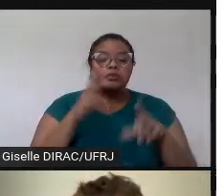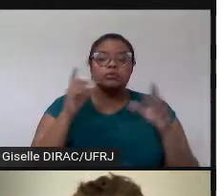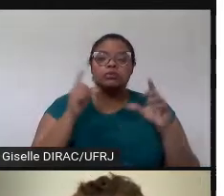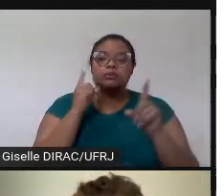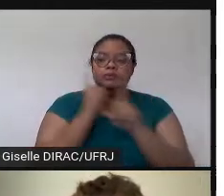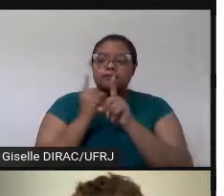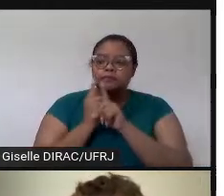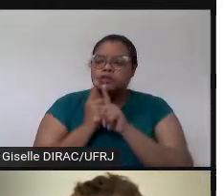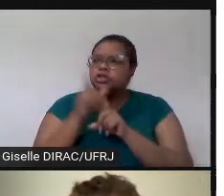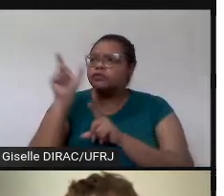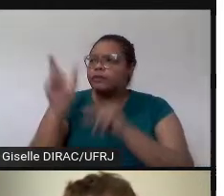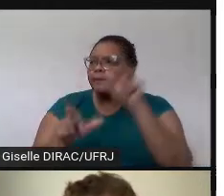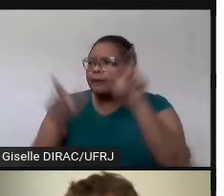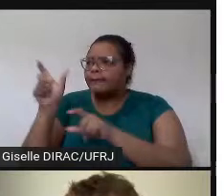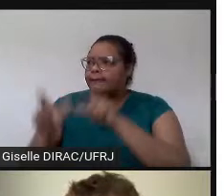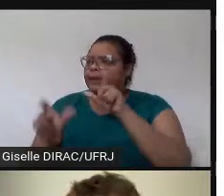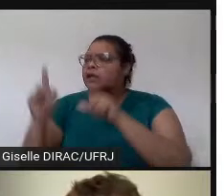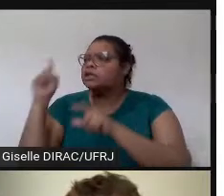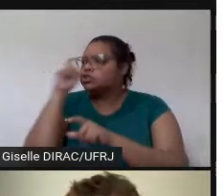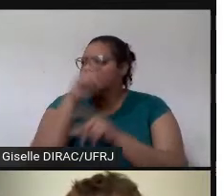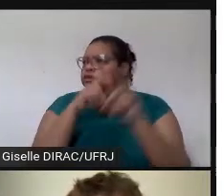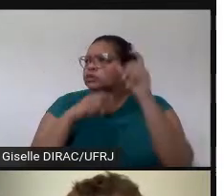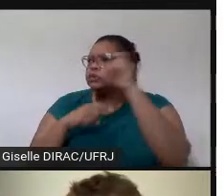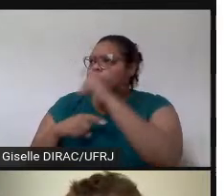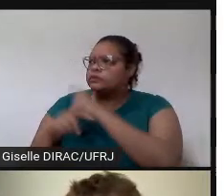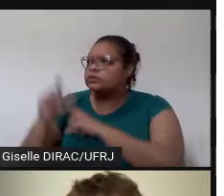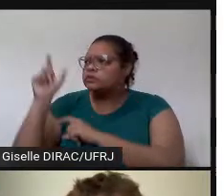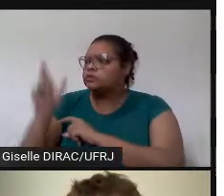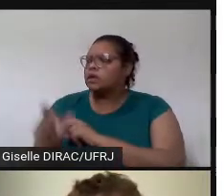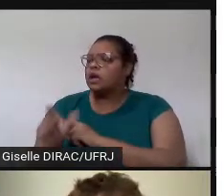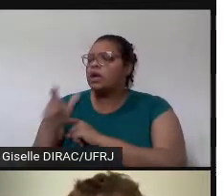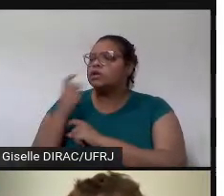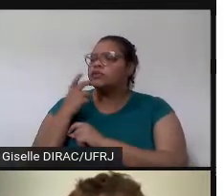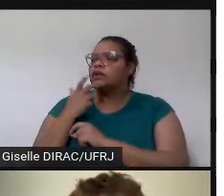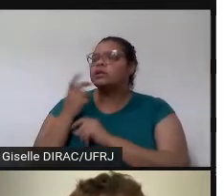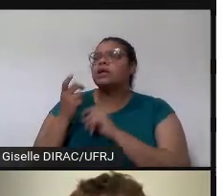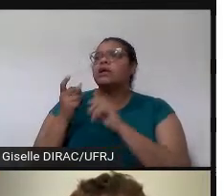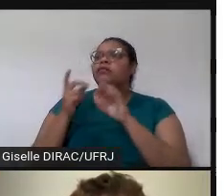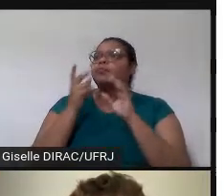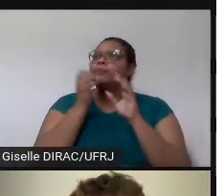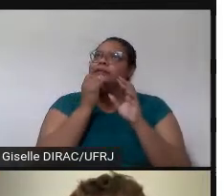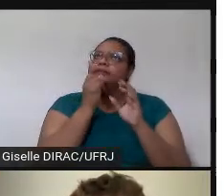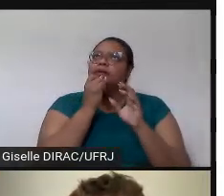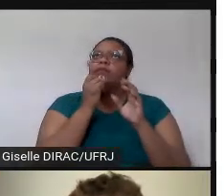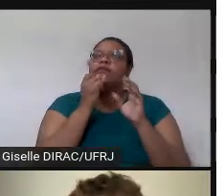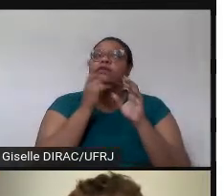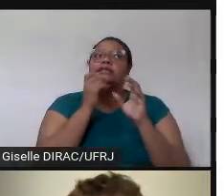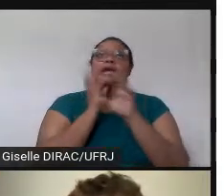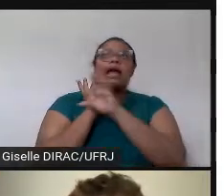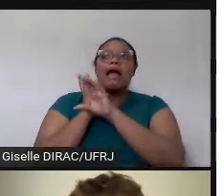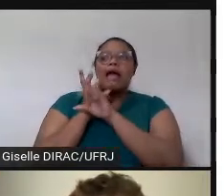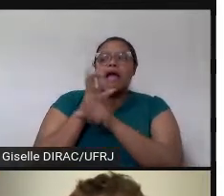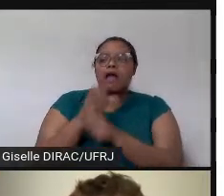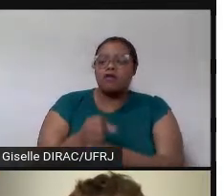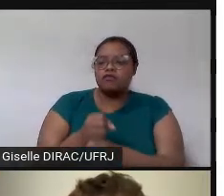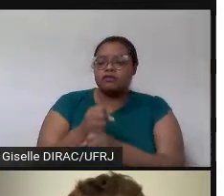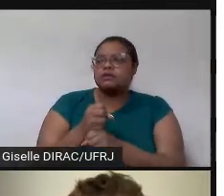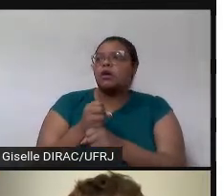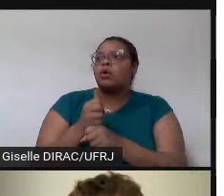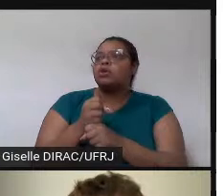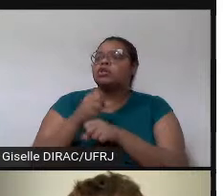por exemplo, que os nossos alunos têm, e eu não estava, por exemplo, pensando em fazer uma revisão de tempos verbais nesse curso, por ser um curso de nível